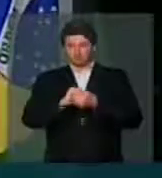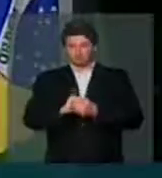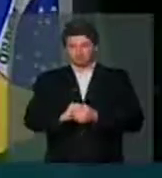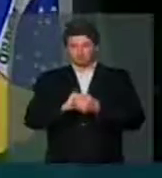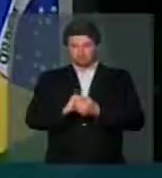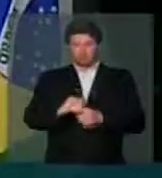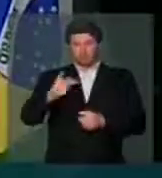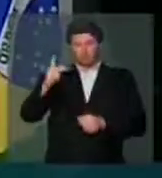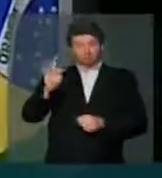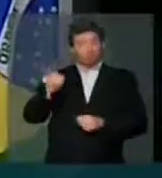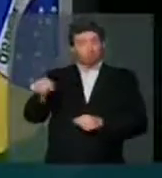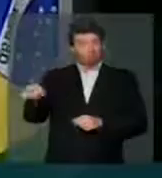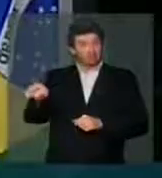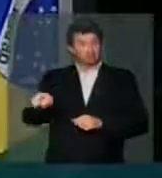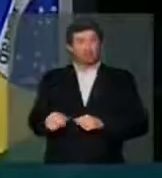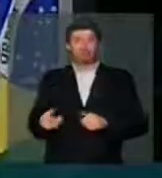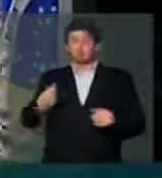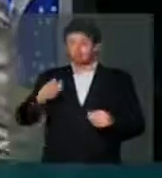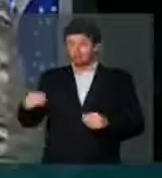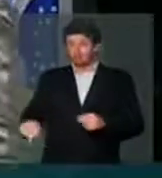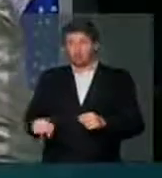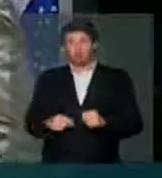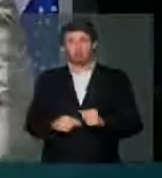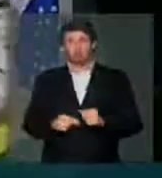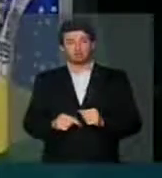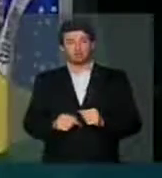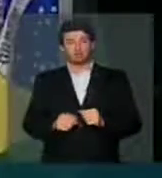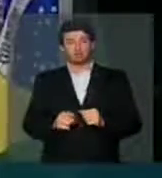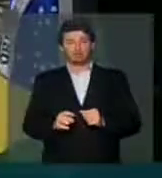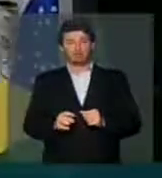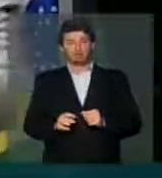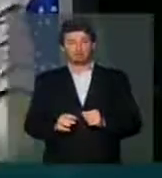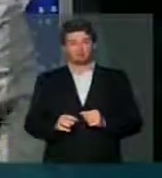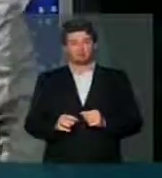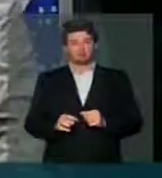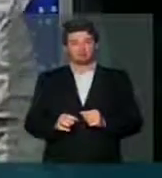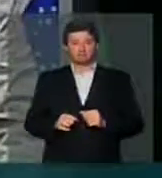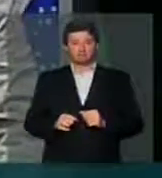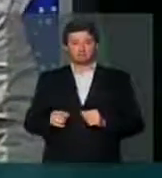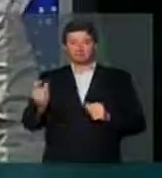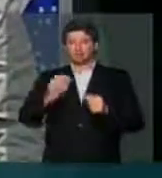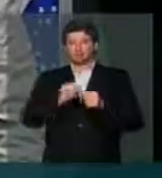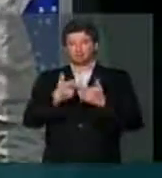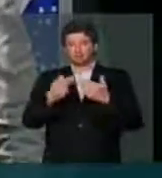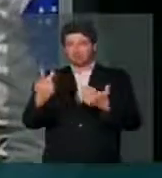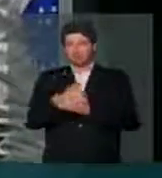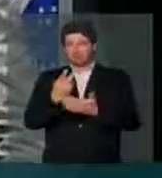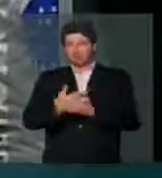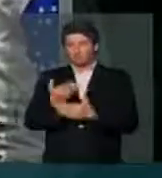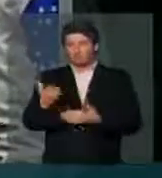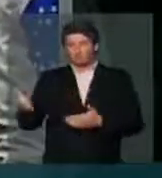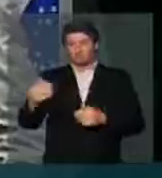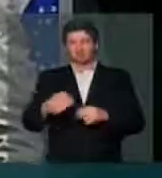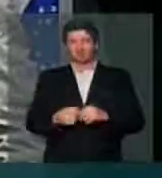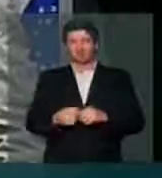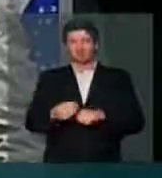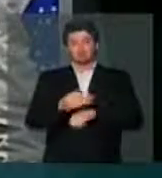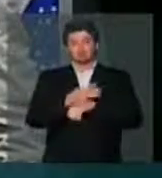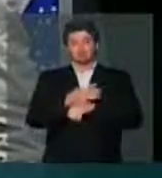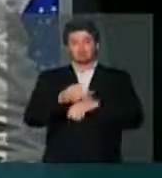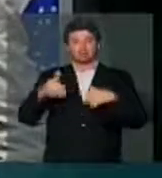com os petistas que estão aqui que não se servem para este papel e terceirizam